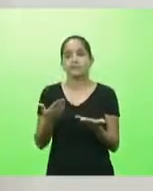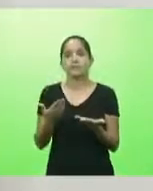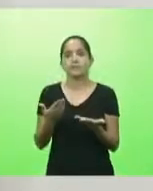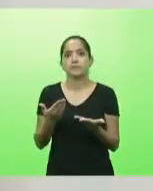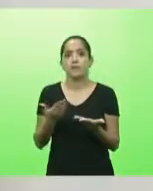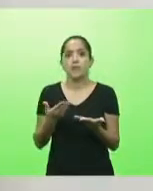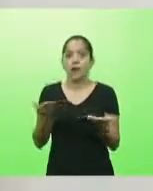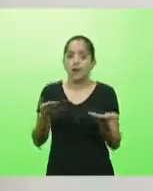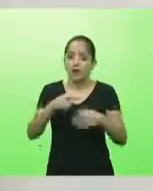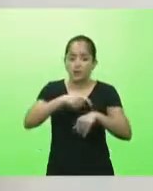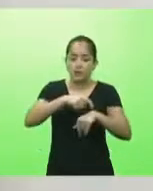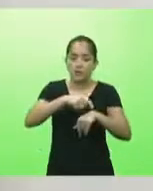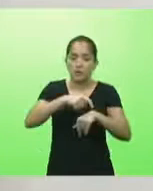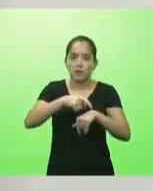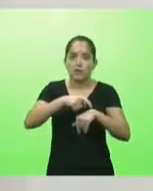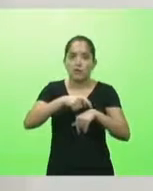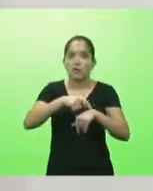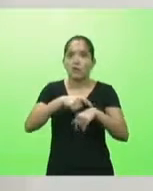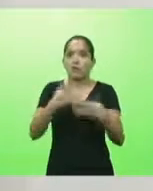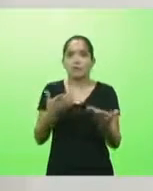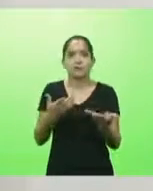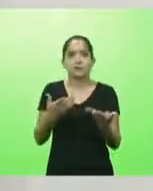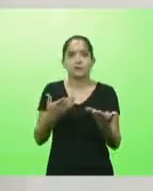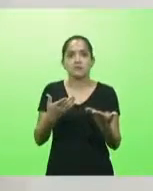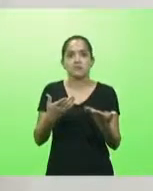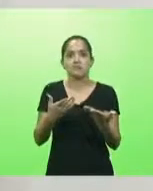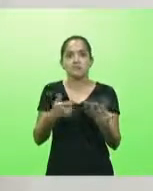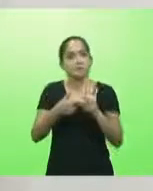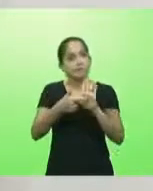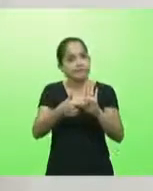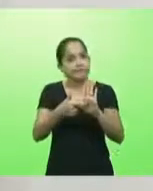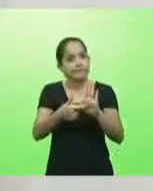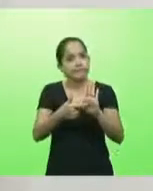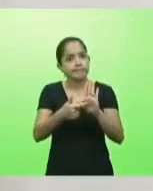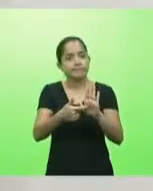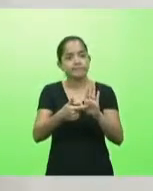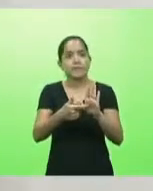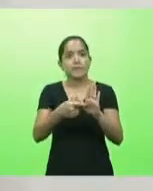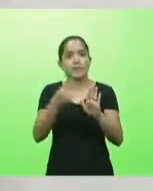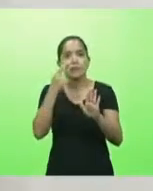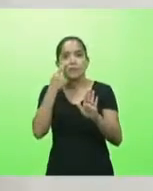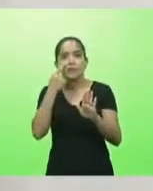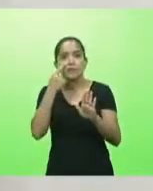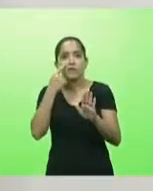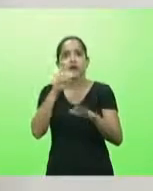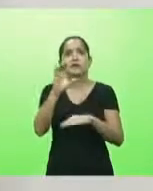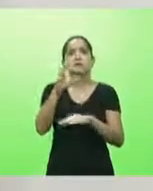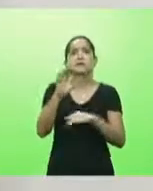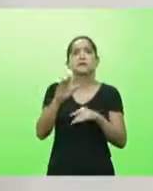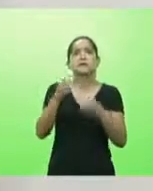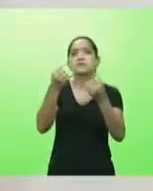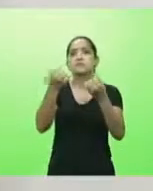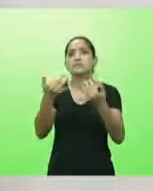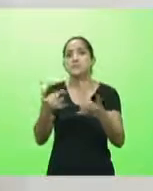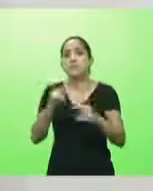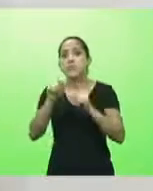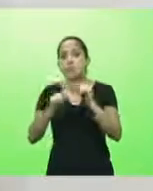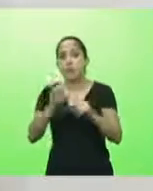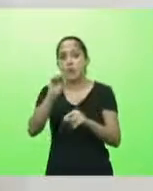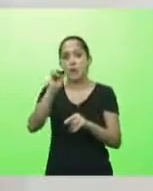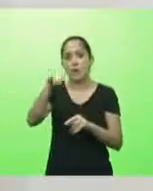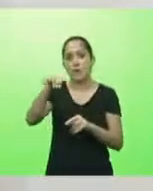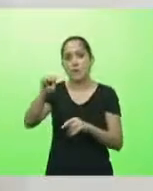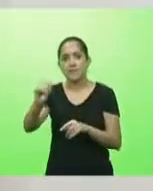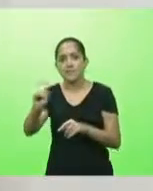chegou a hora de fugir do obscurantismo, nós darmos ouvido à ciência. A própria OMS já disse, lockdown